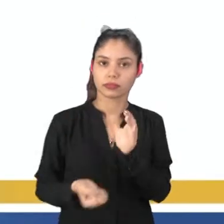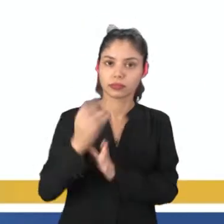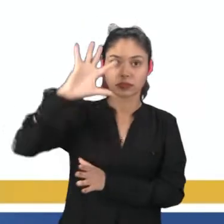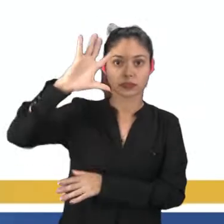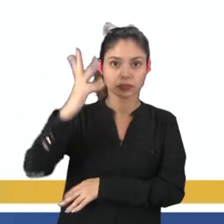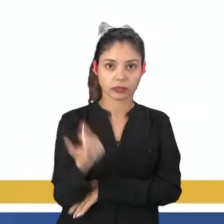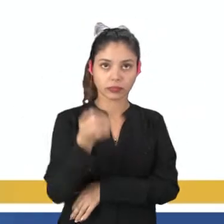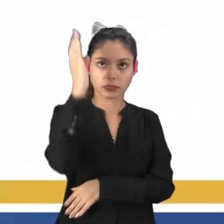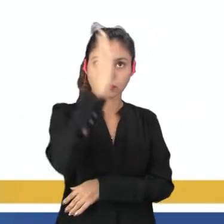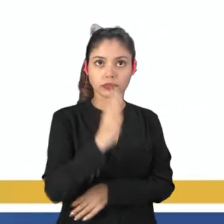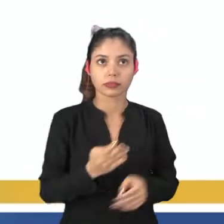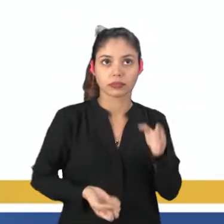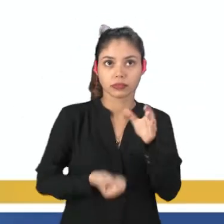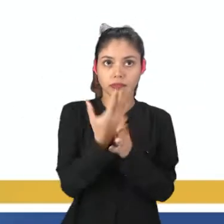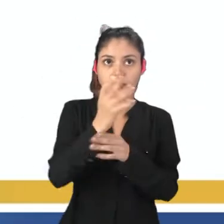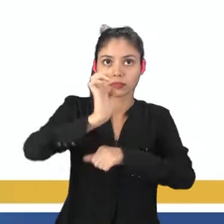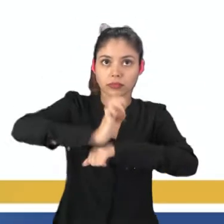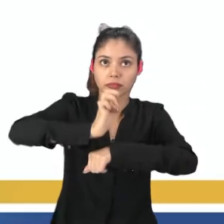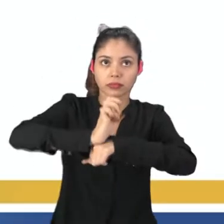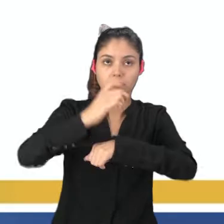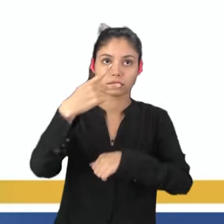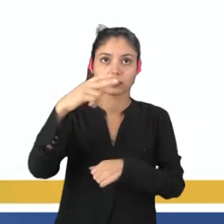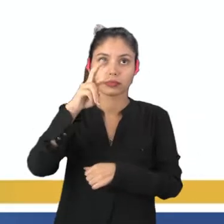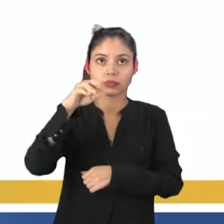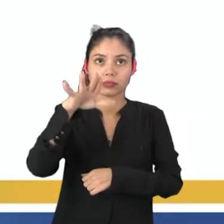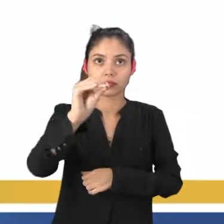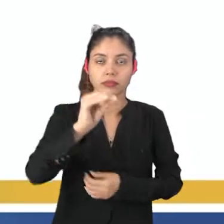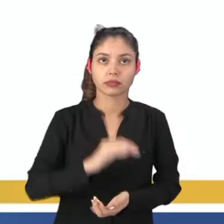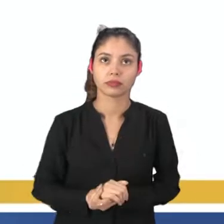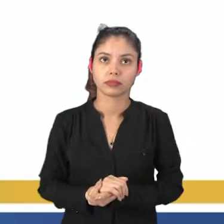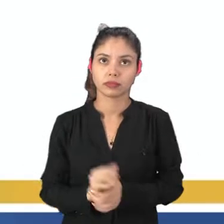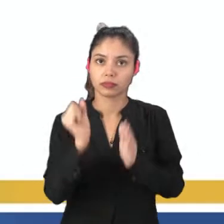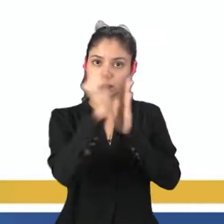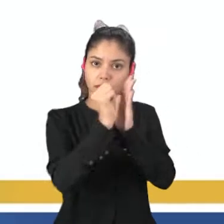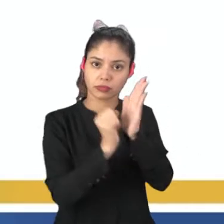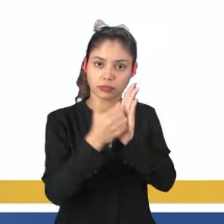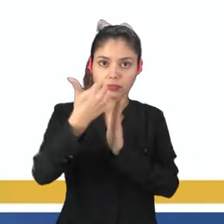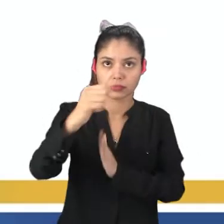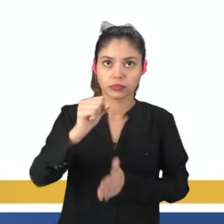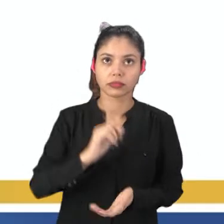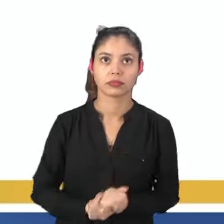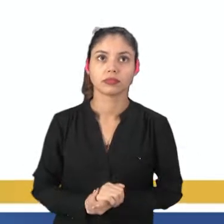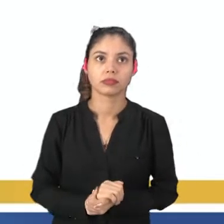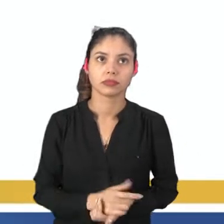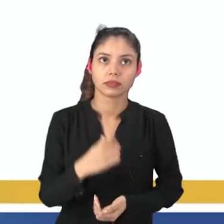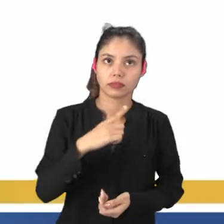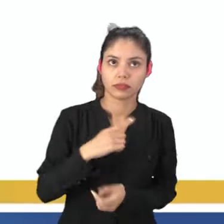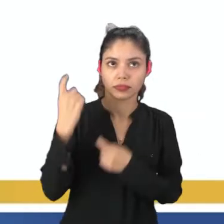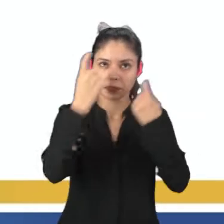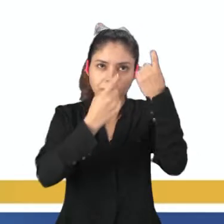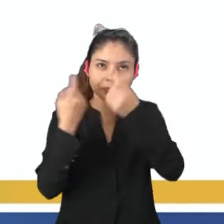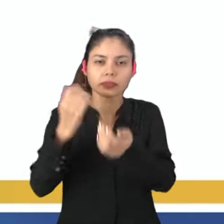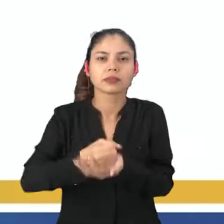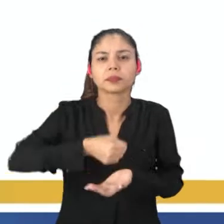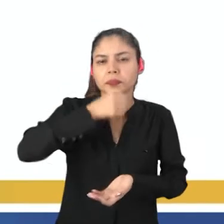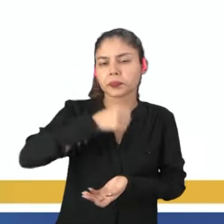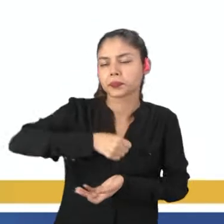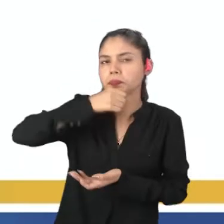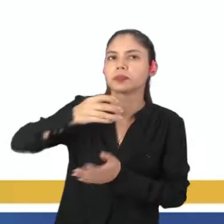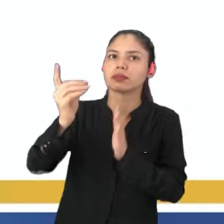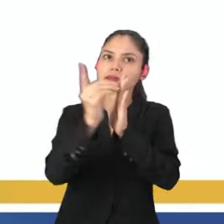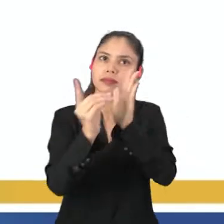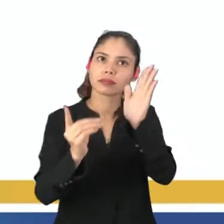-brasileira e surgiu no estado de Pernambuco, no século XVIII. Tem a sua expressão mais